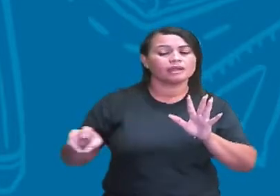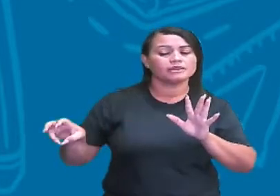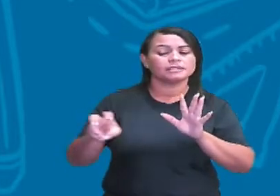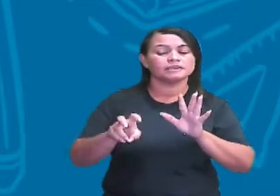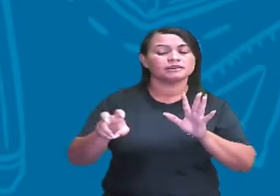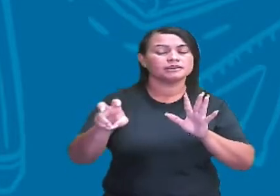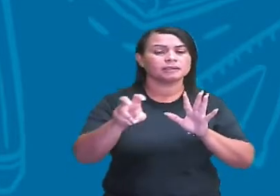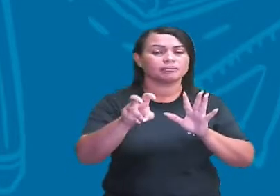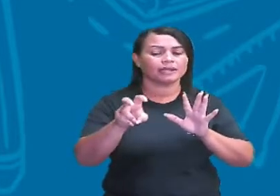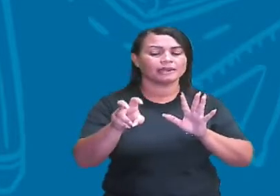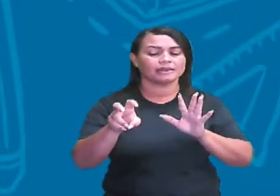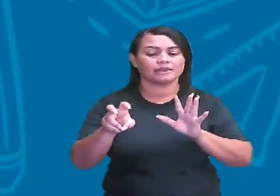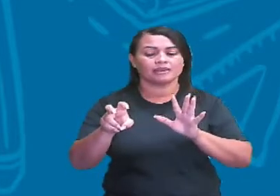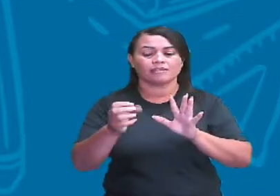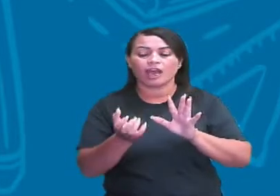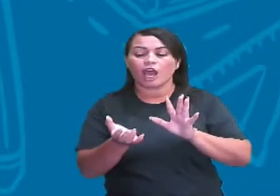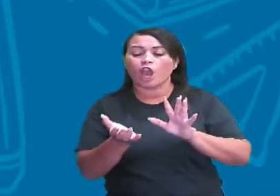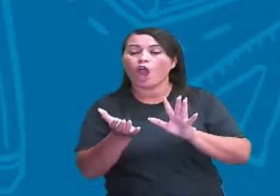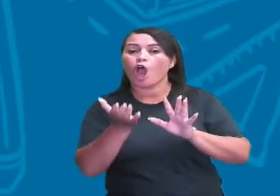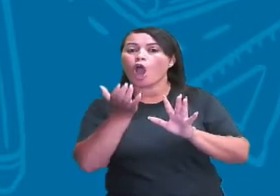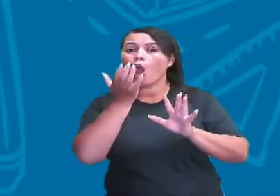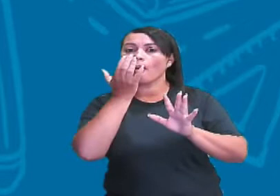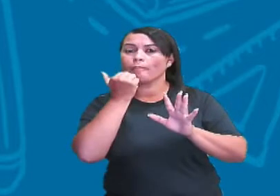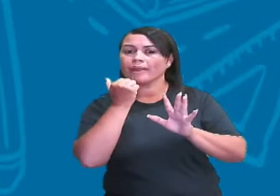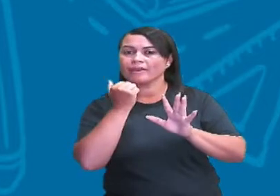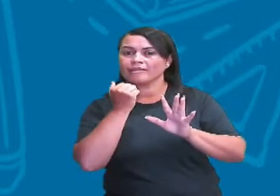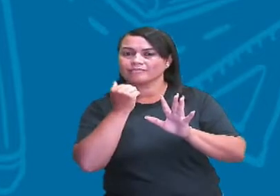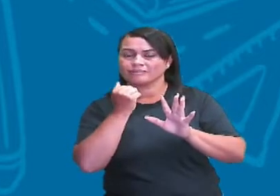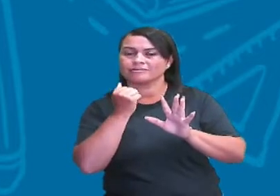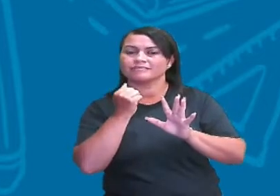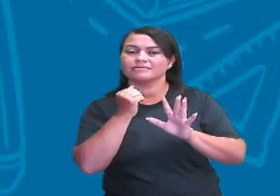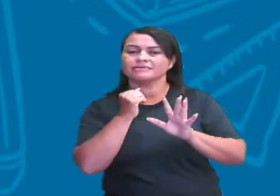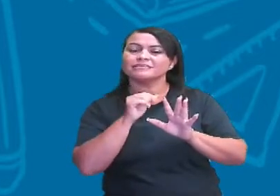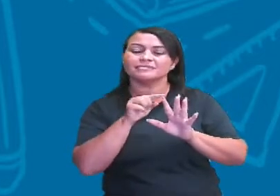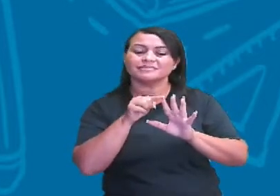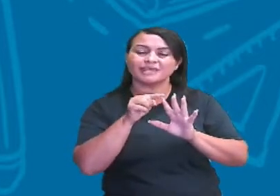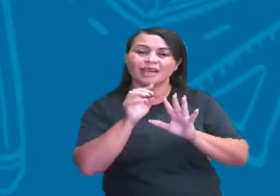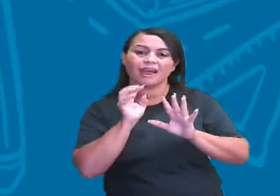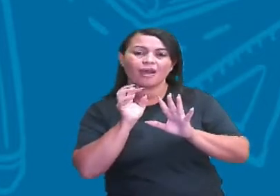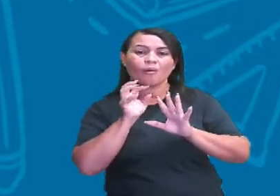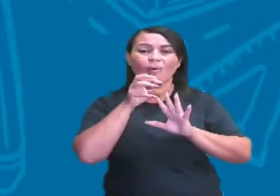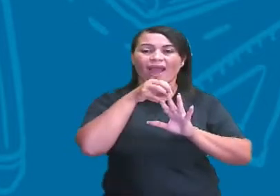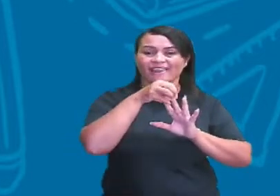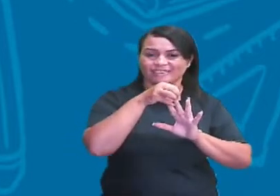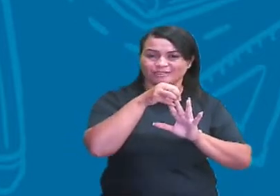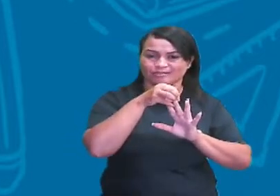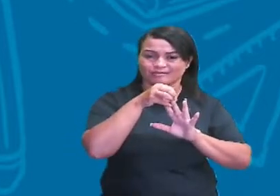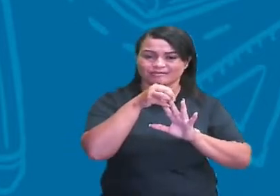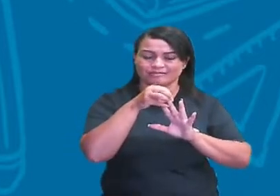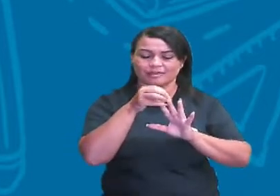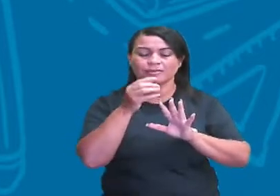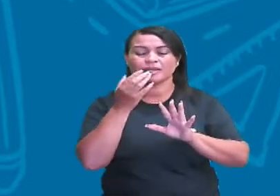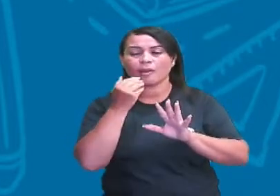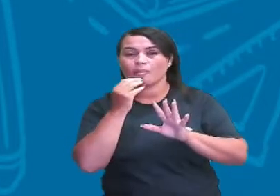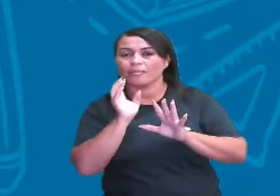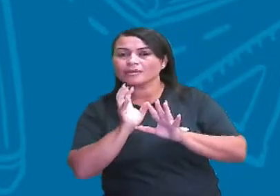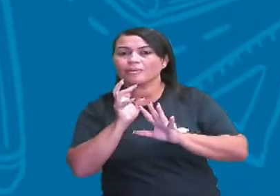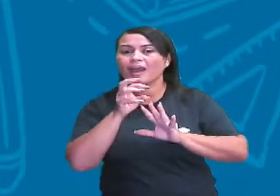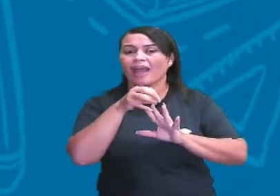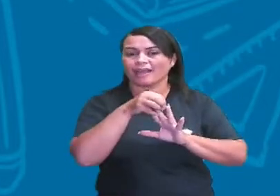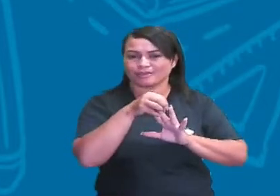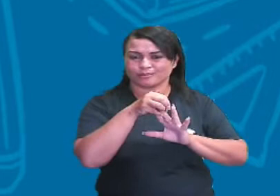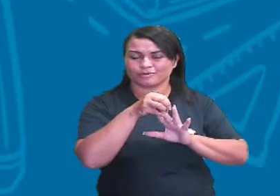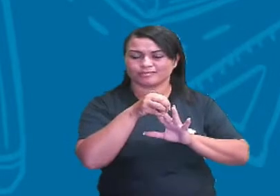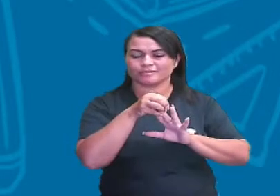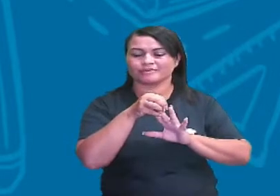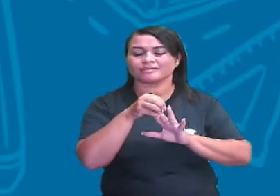alimentar do ratinho. Portanto, a cobra, ela é a consumidora secundária, porque está se alimentando do rato, que é o